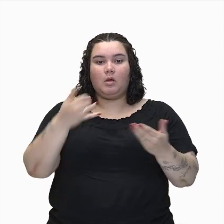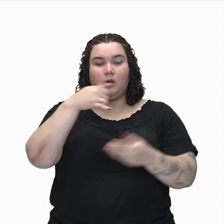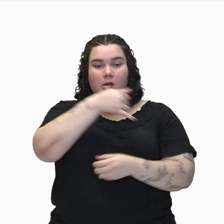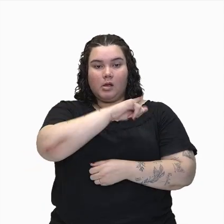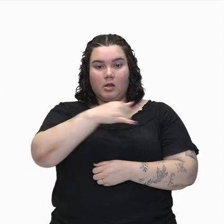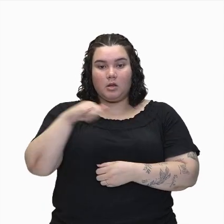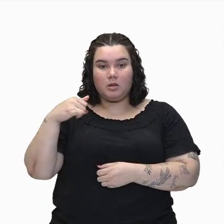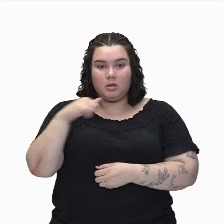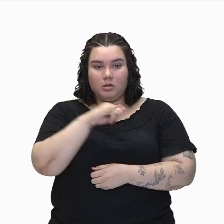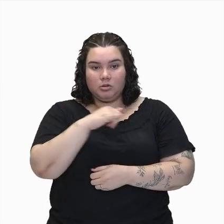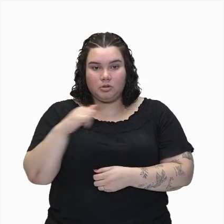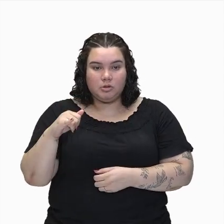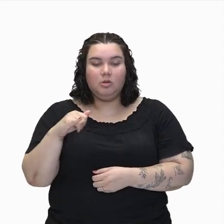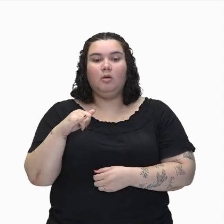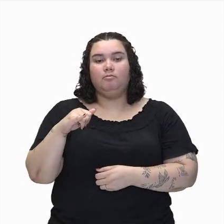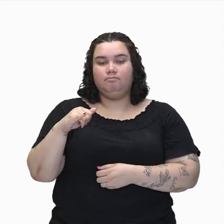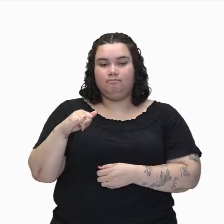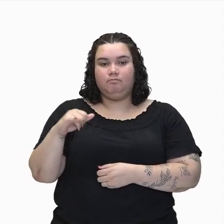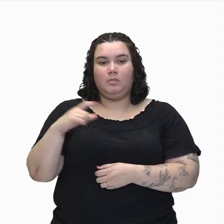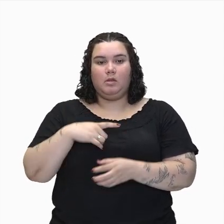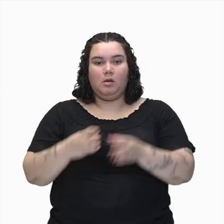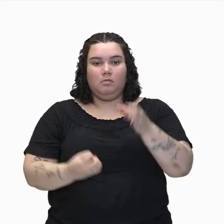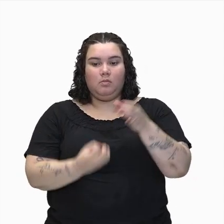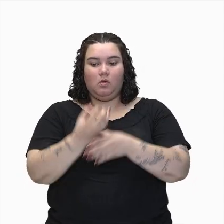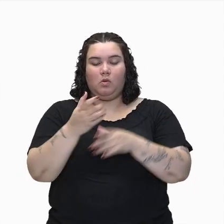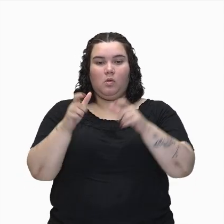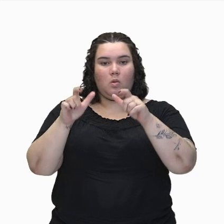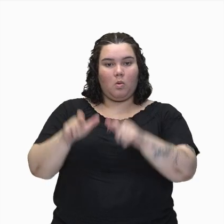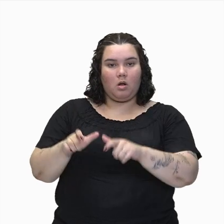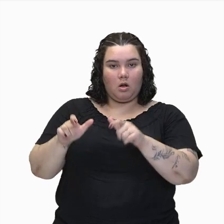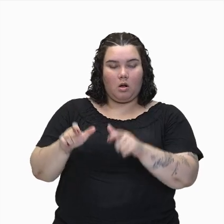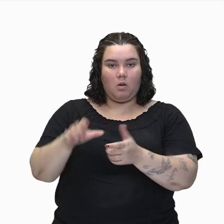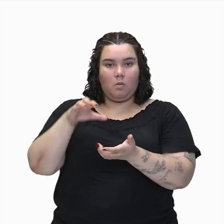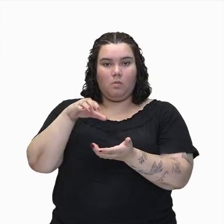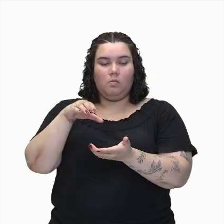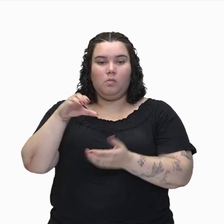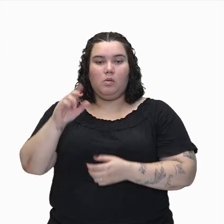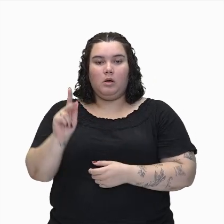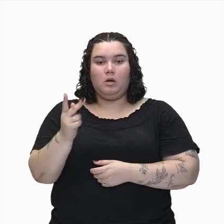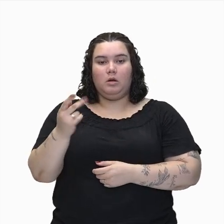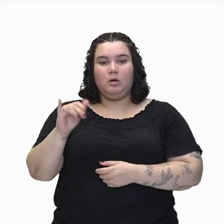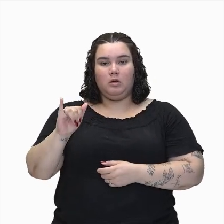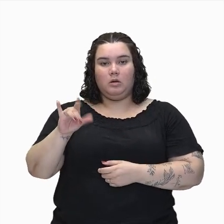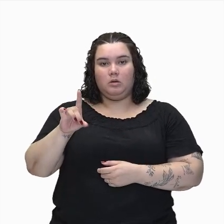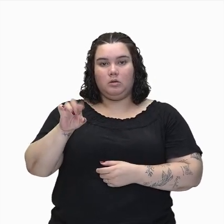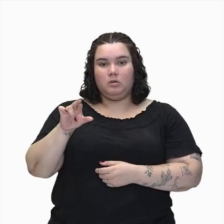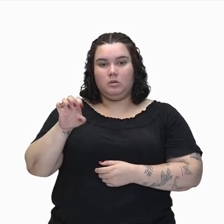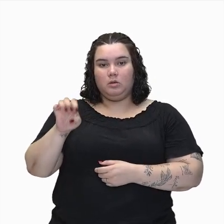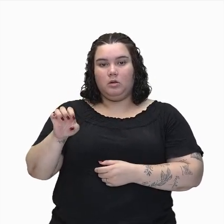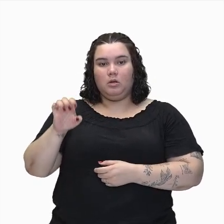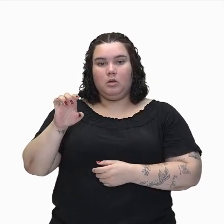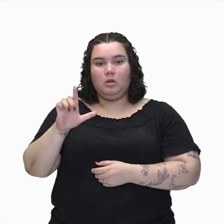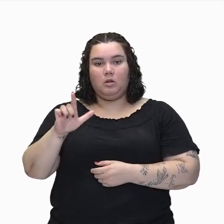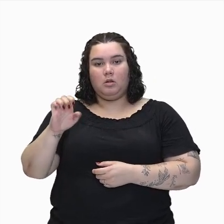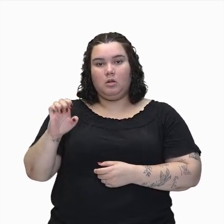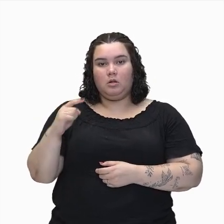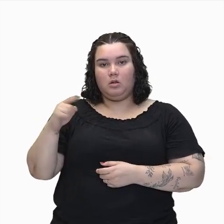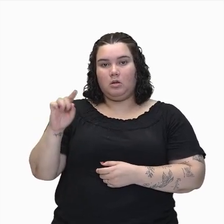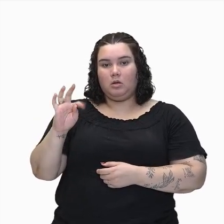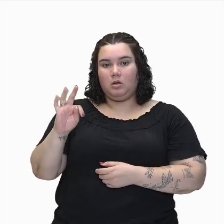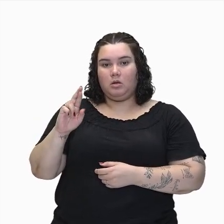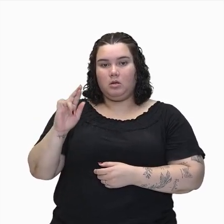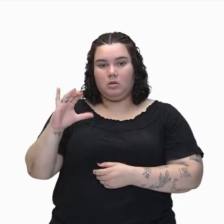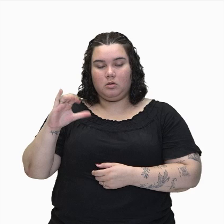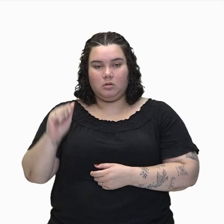elétrica gerada numa hidrelétrica vai ter aí como principal funcionamento o